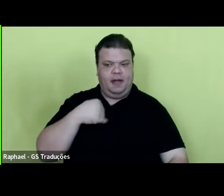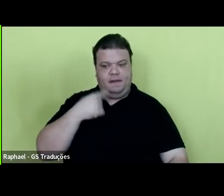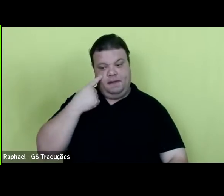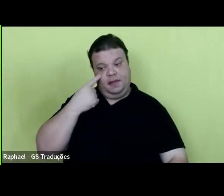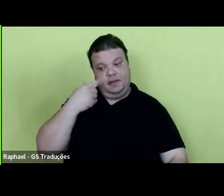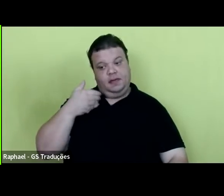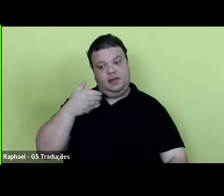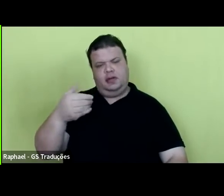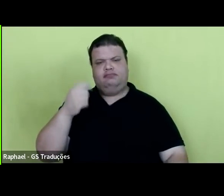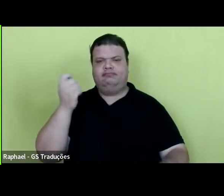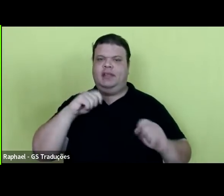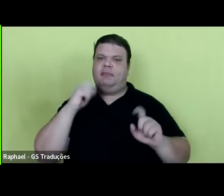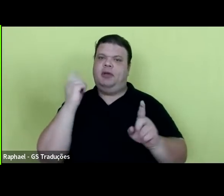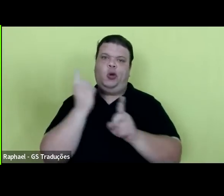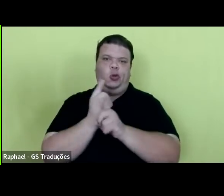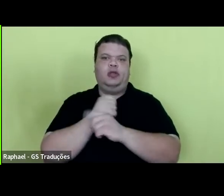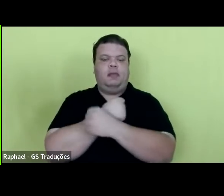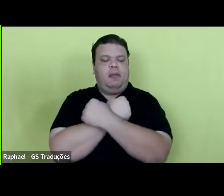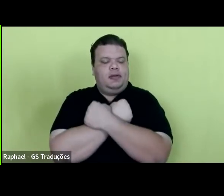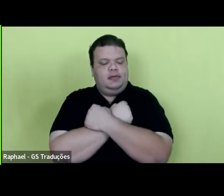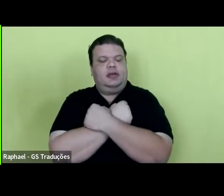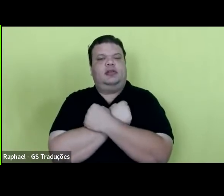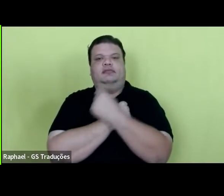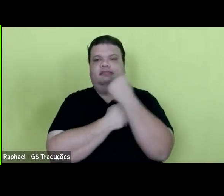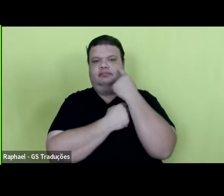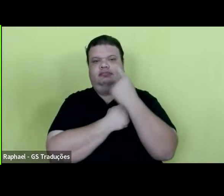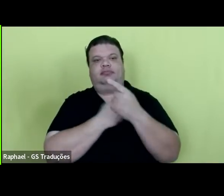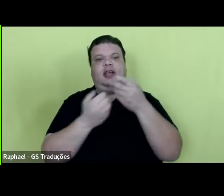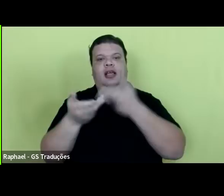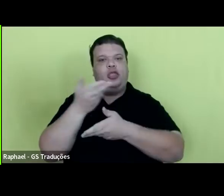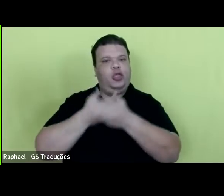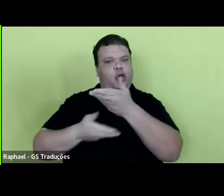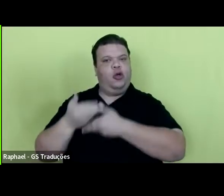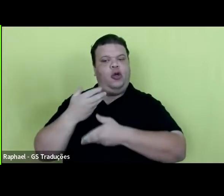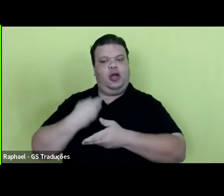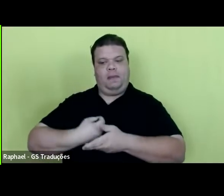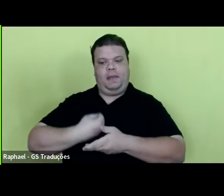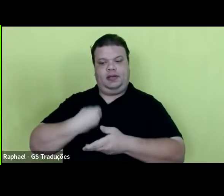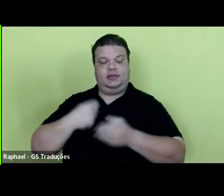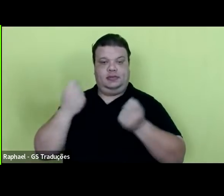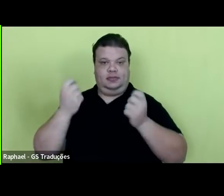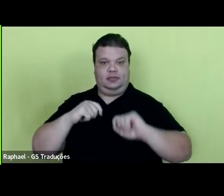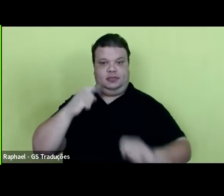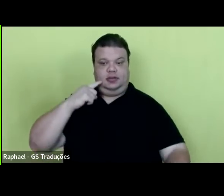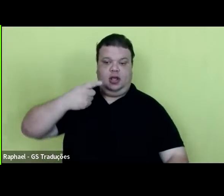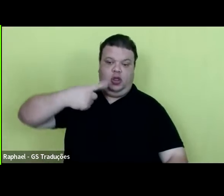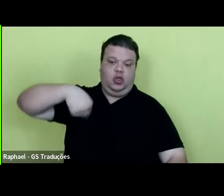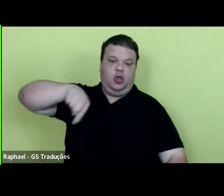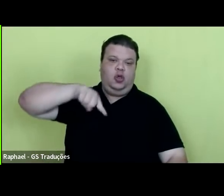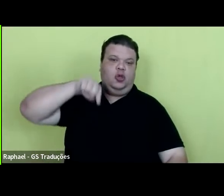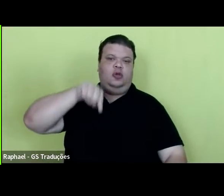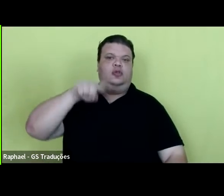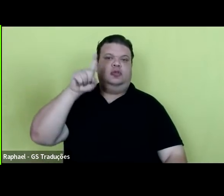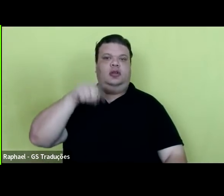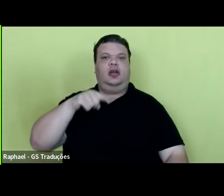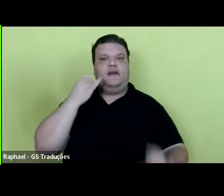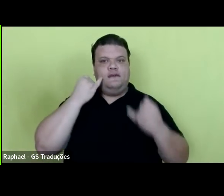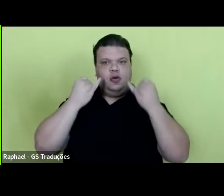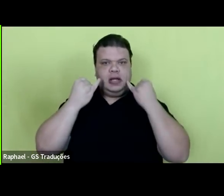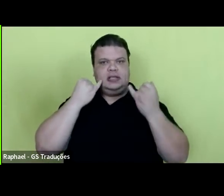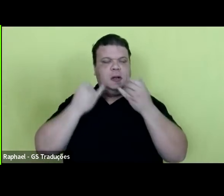poder nos encontrar e nos abraçar e fazer a troca presencial de nossas informações.